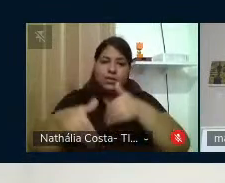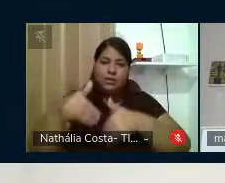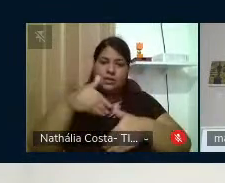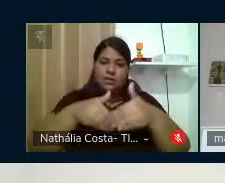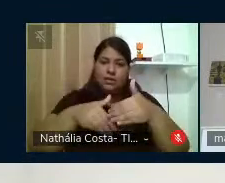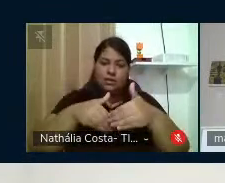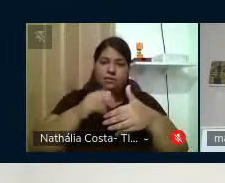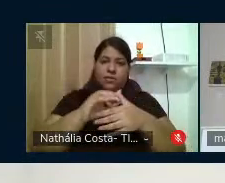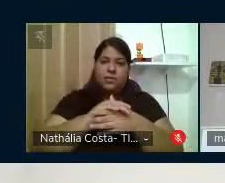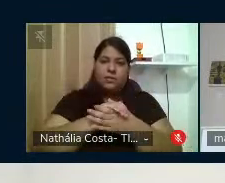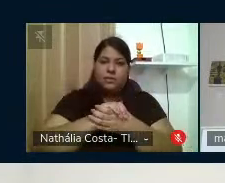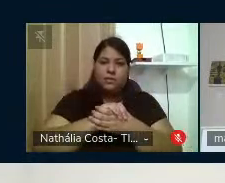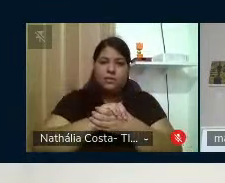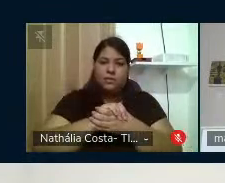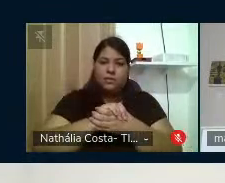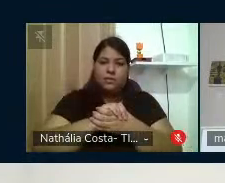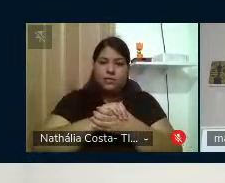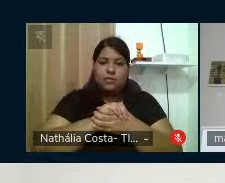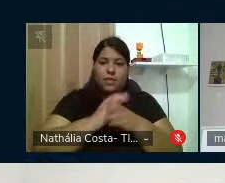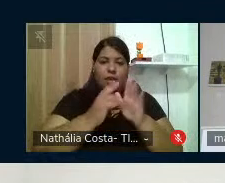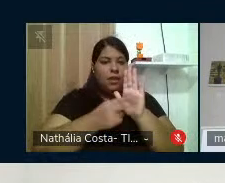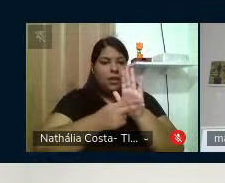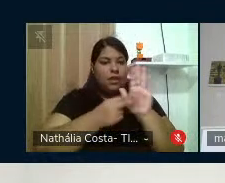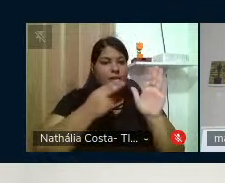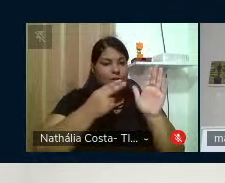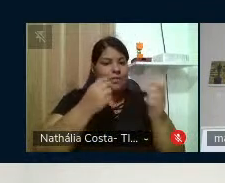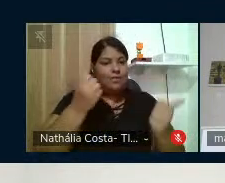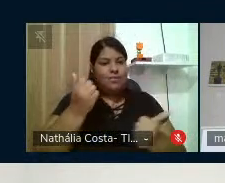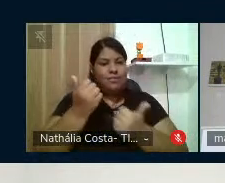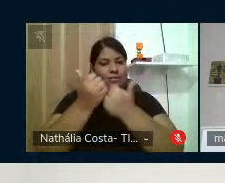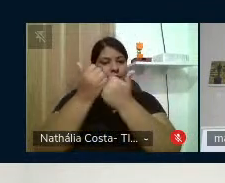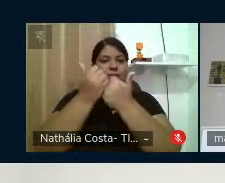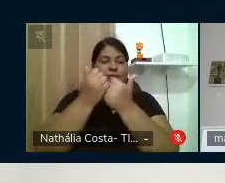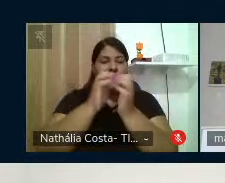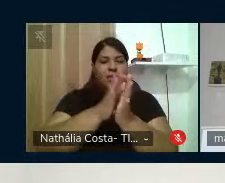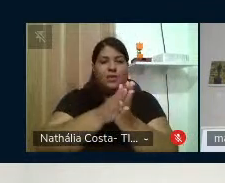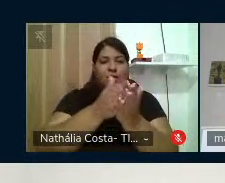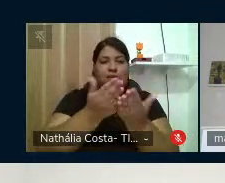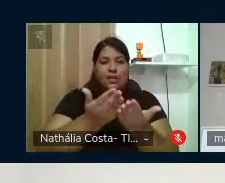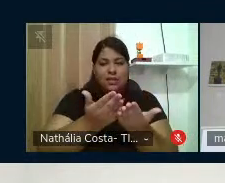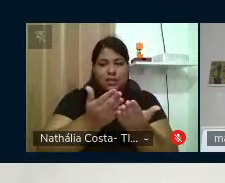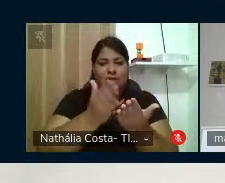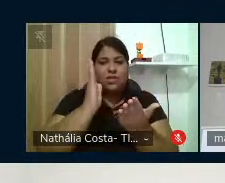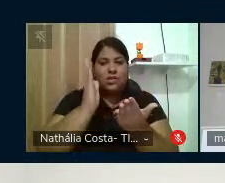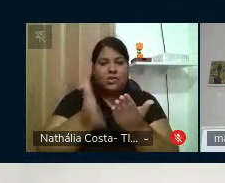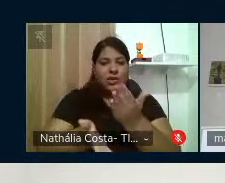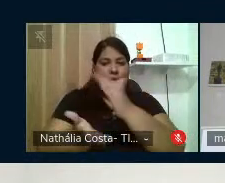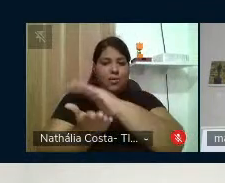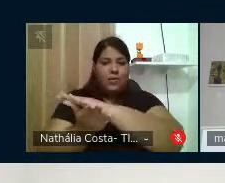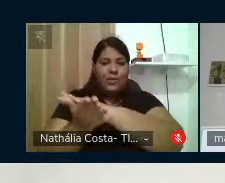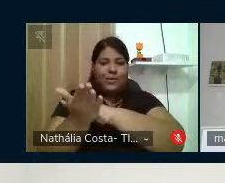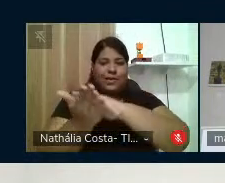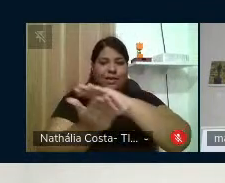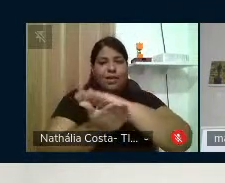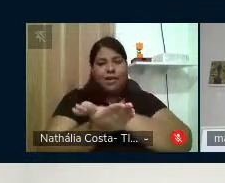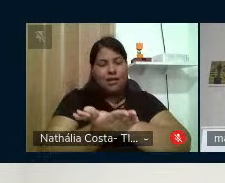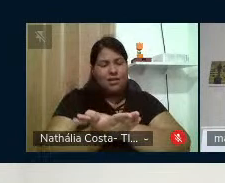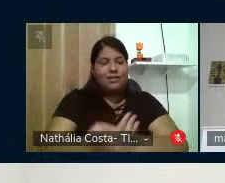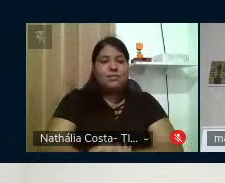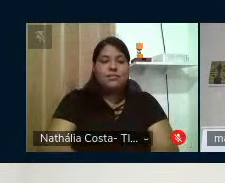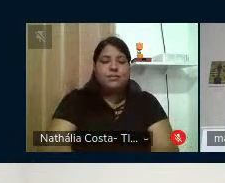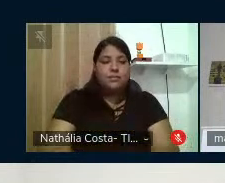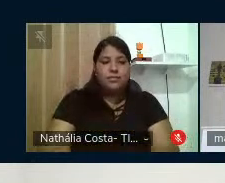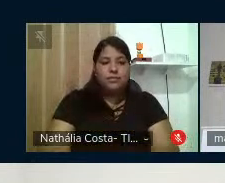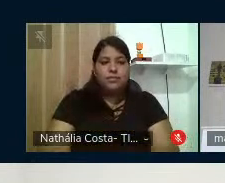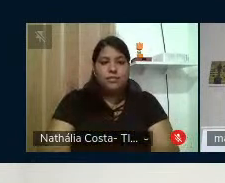participam como coautores e coautoras do livro que ora está sendo lançado.